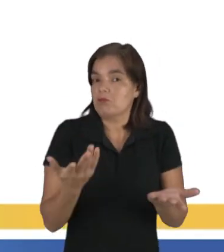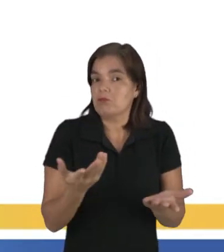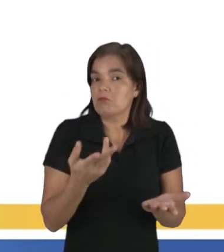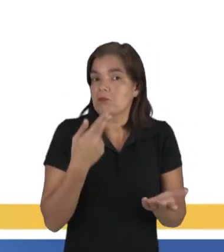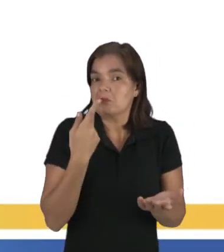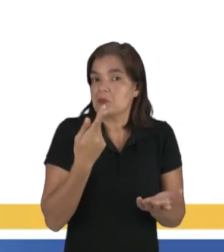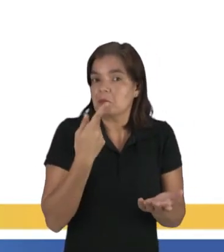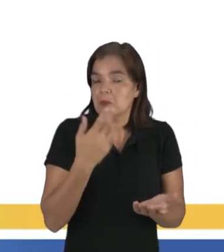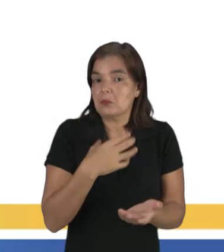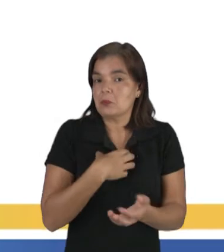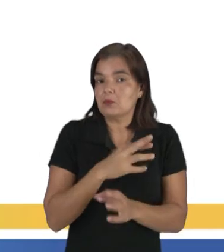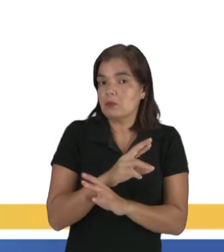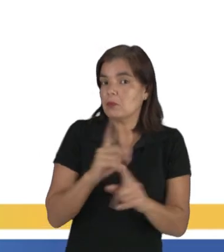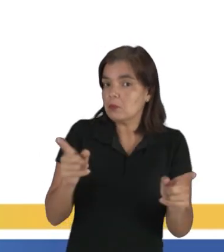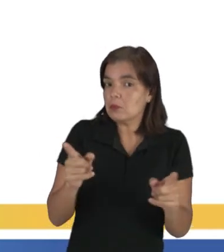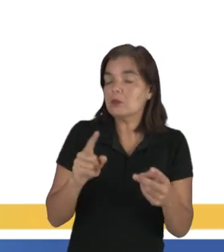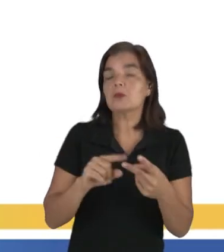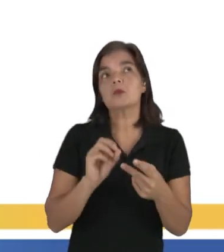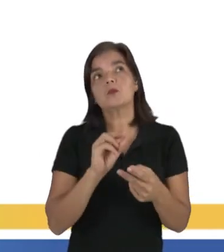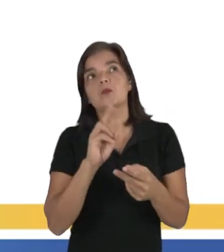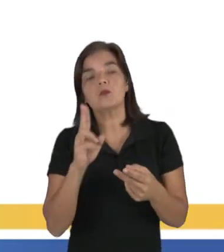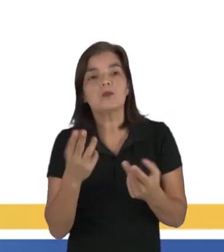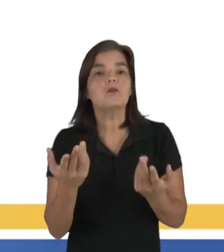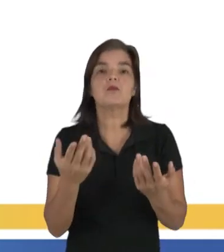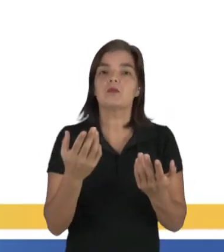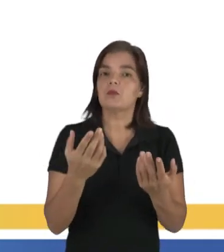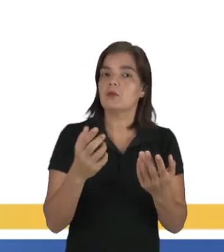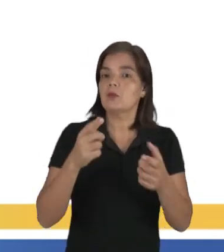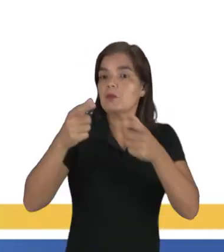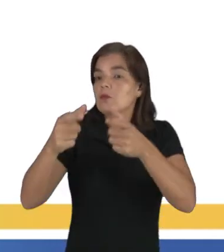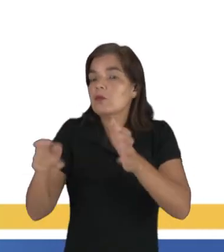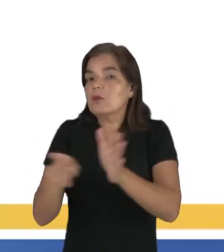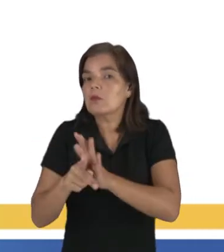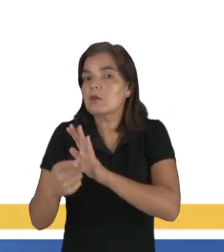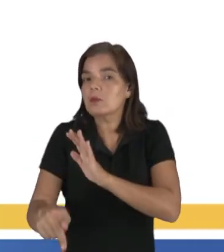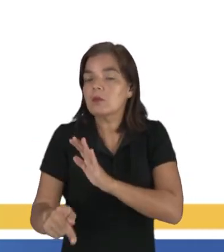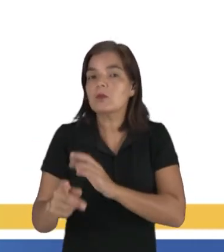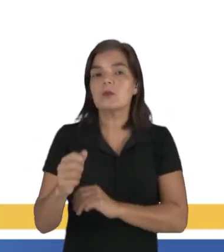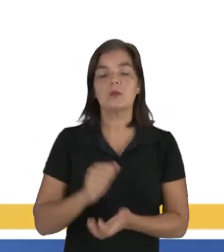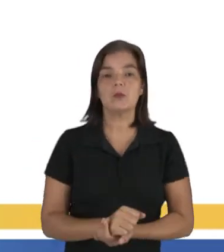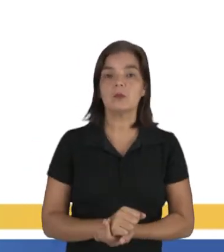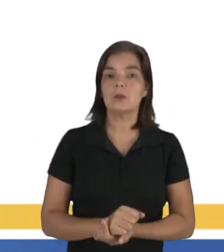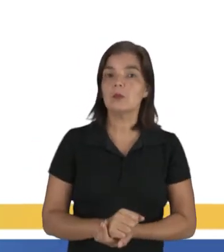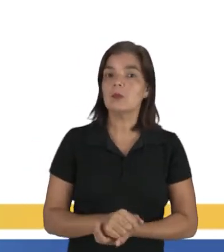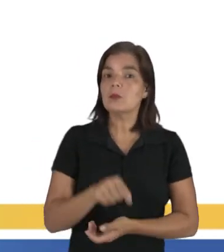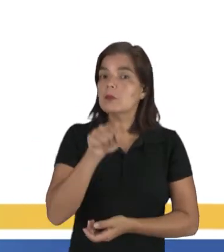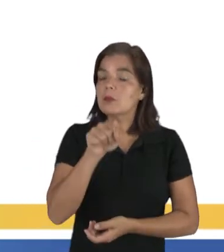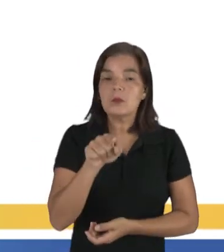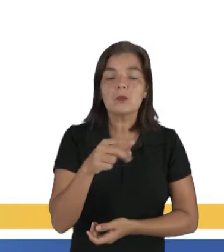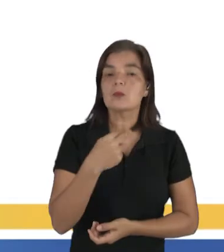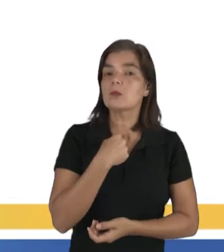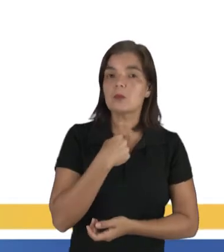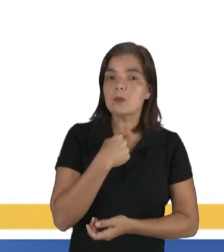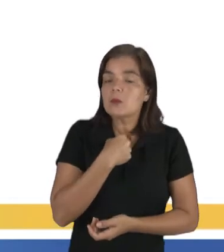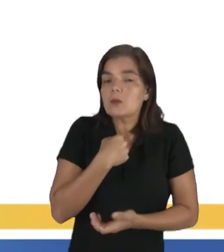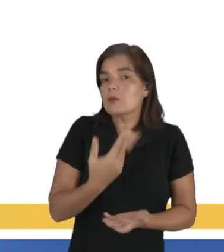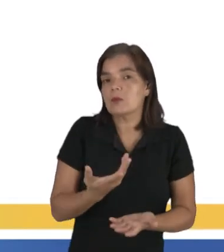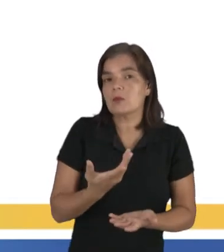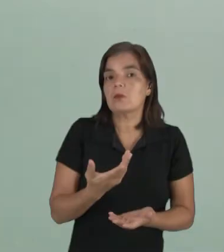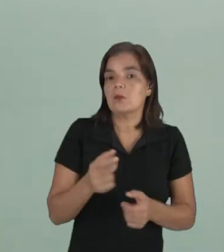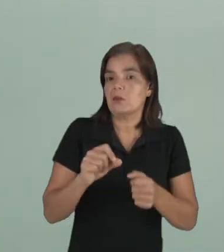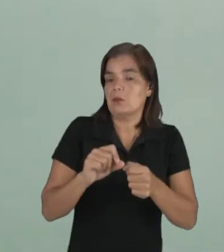maneira de falar diferente, ou peculiar aquela região, você não seja, não